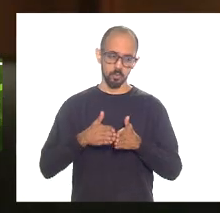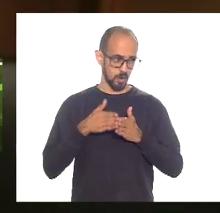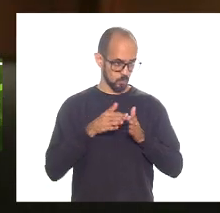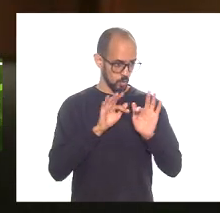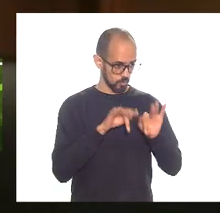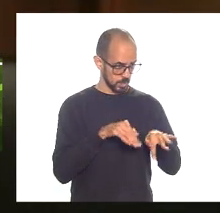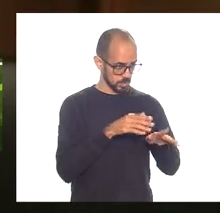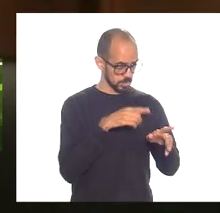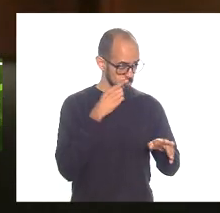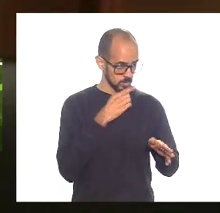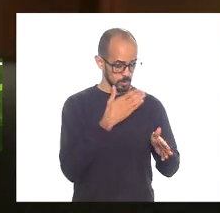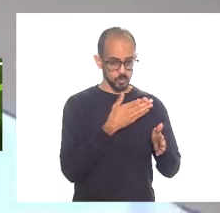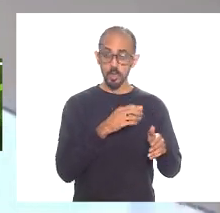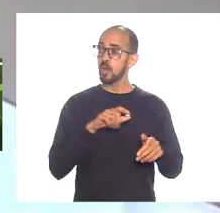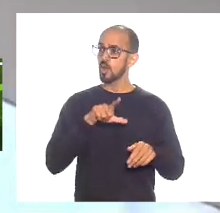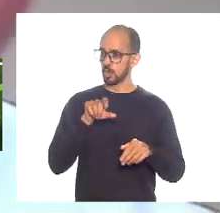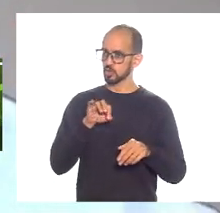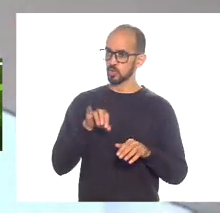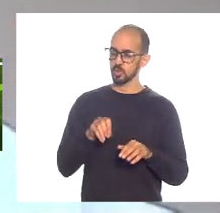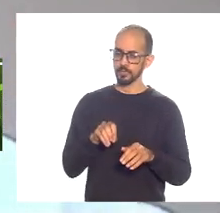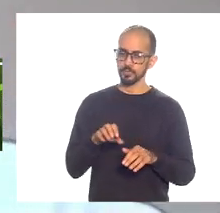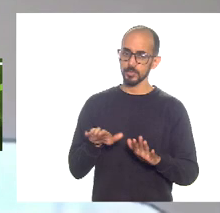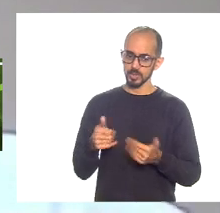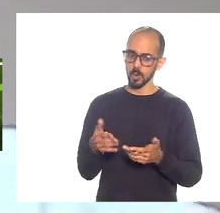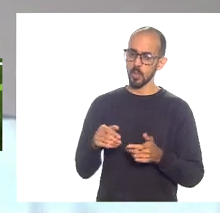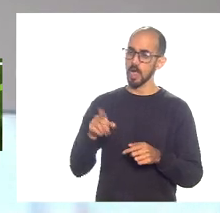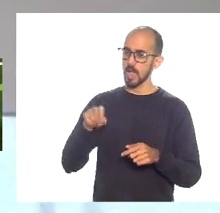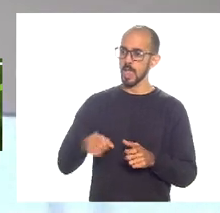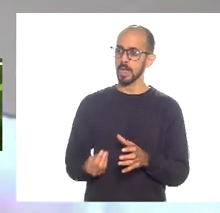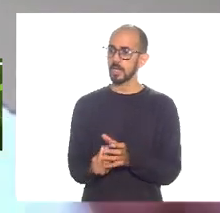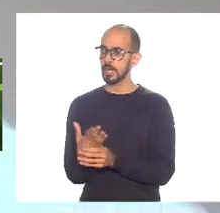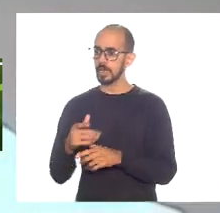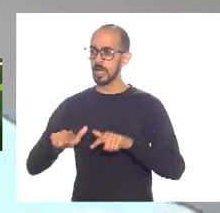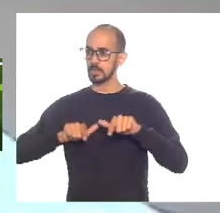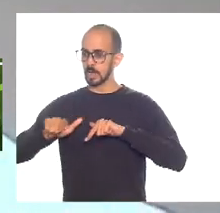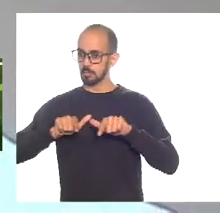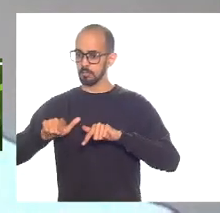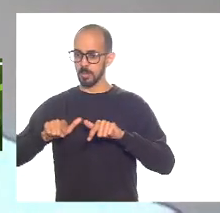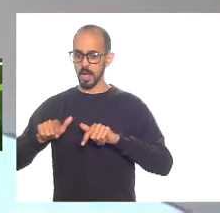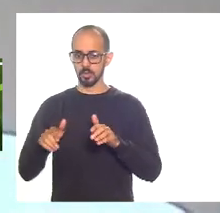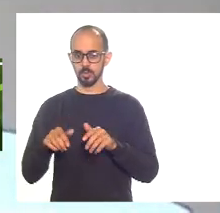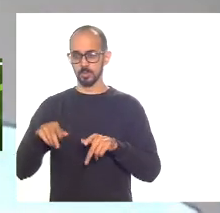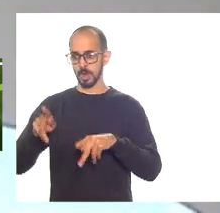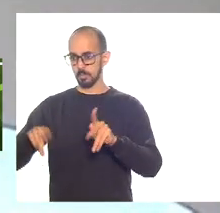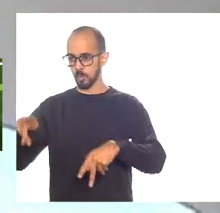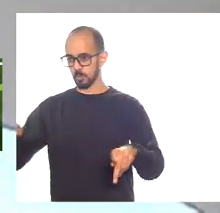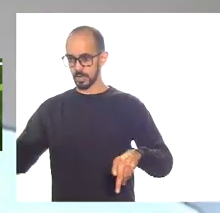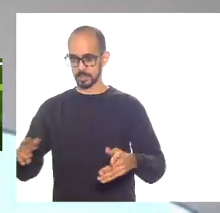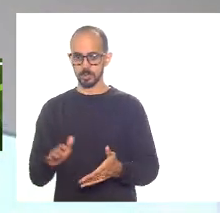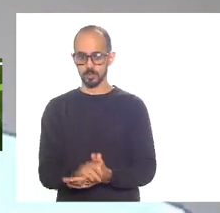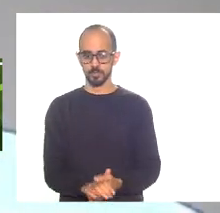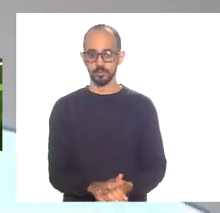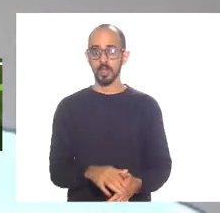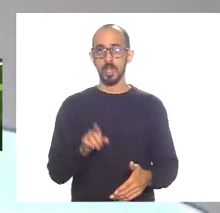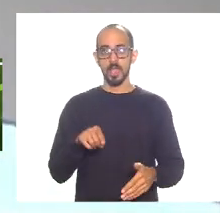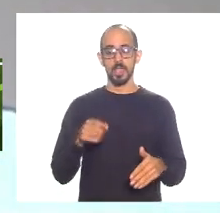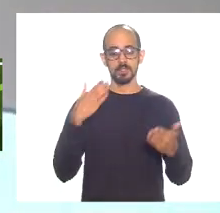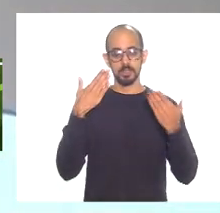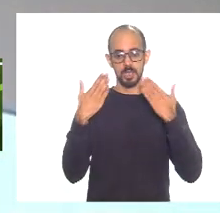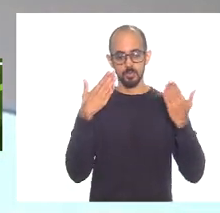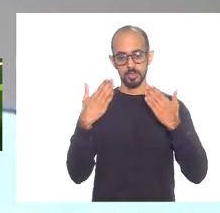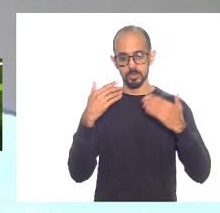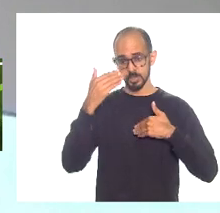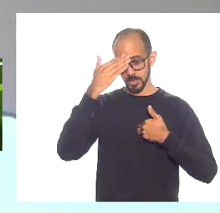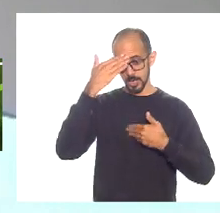gerar trabalho renda oportunidade nas áreas populares senão a gente não sai desse buraco queria fazer essas reflexões aqui compartilhar e